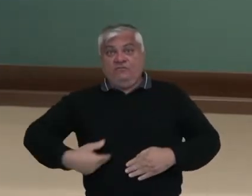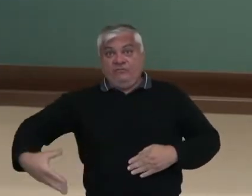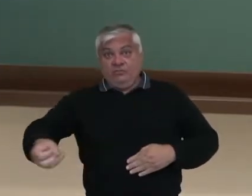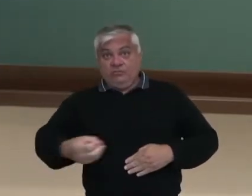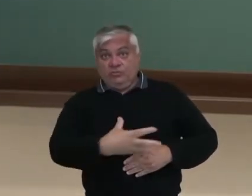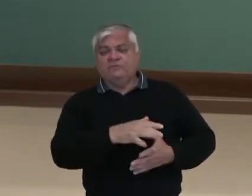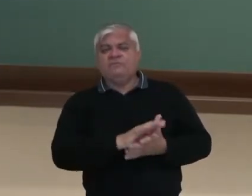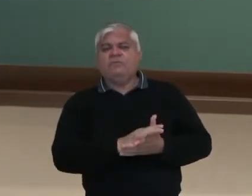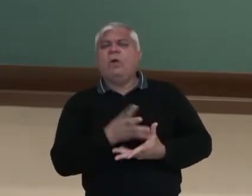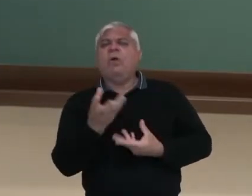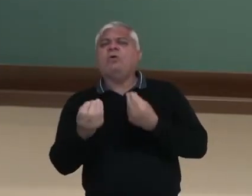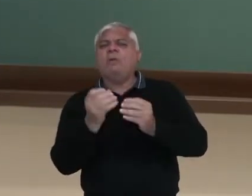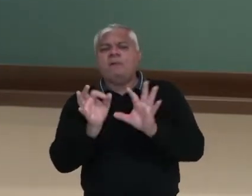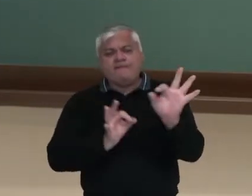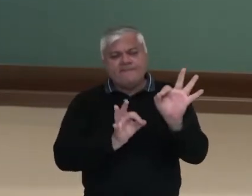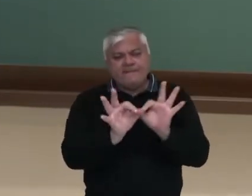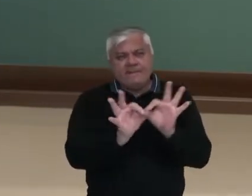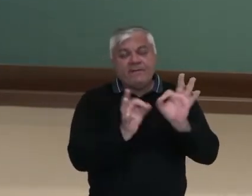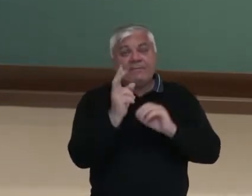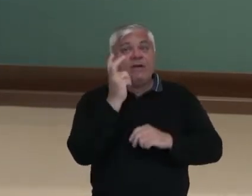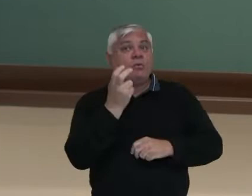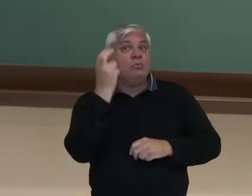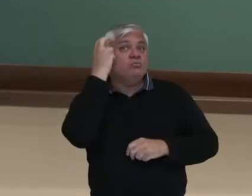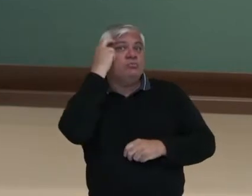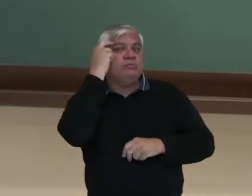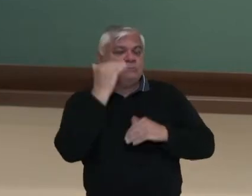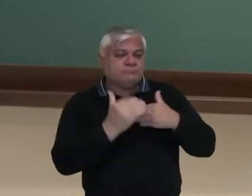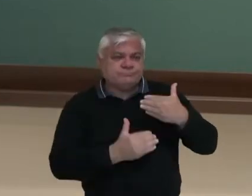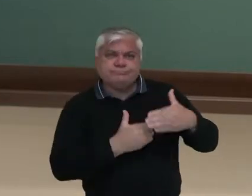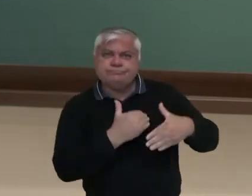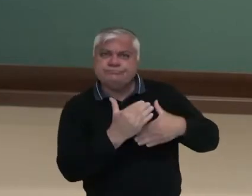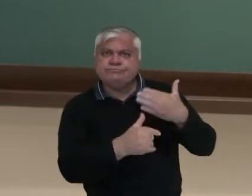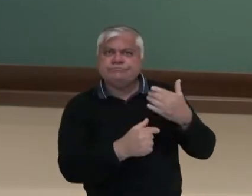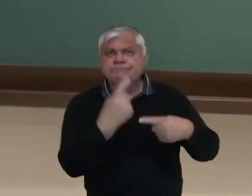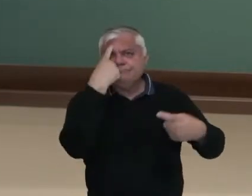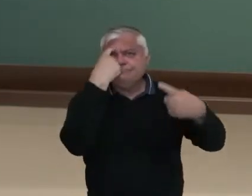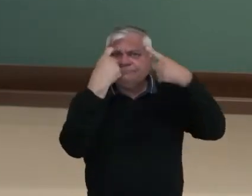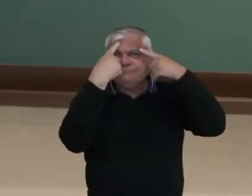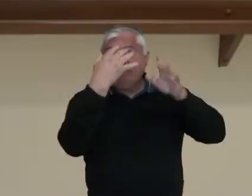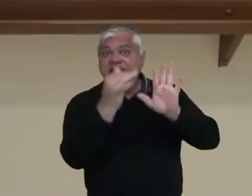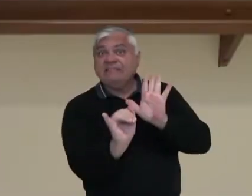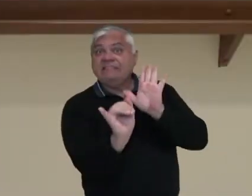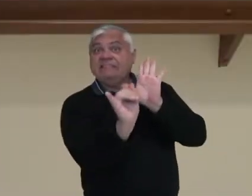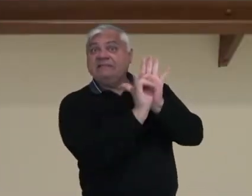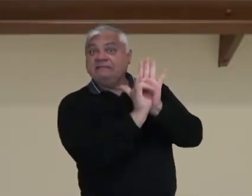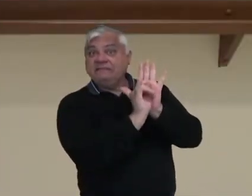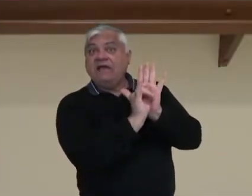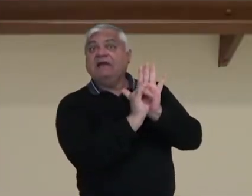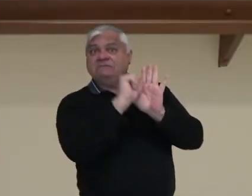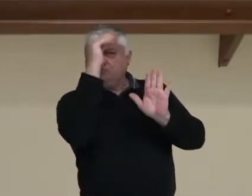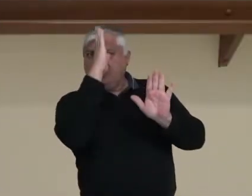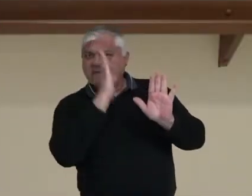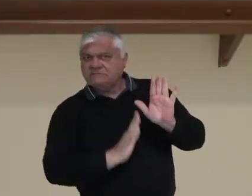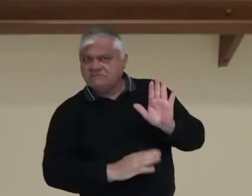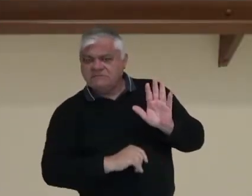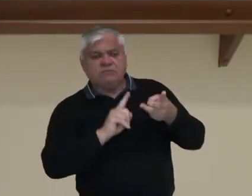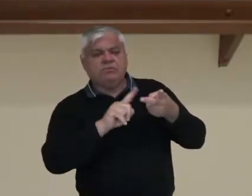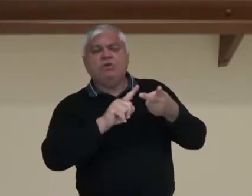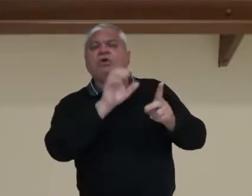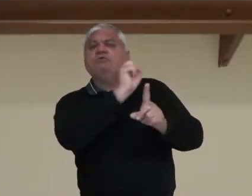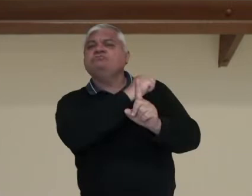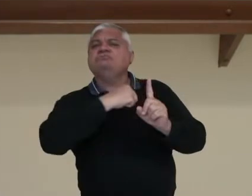como se organizou a cultura, como ela foi desenvolvida, a ideia de identidade nacional, a sociedade nacional